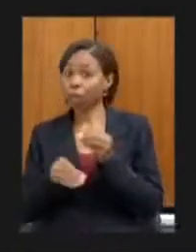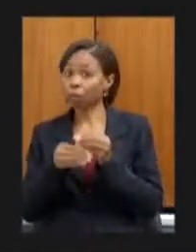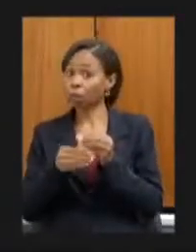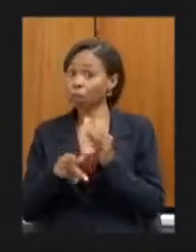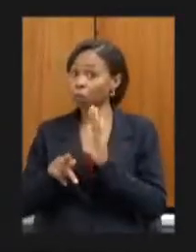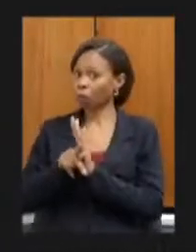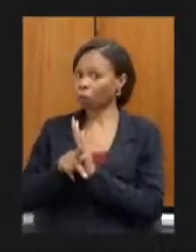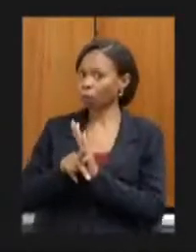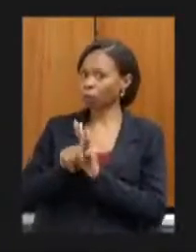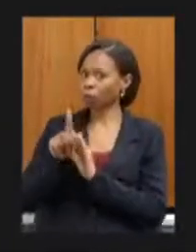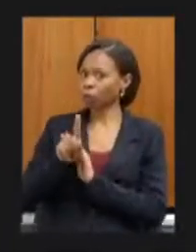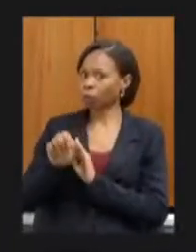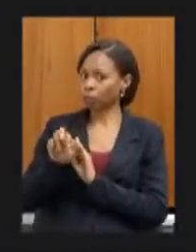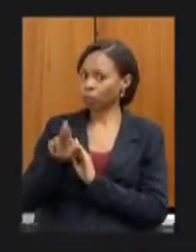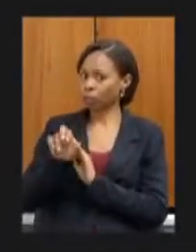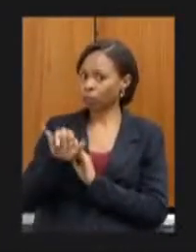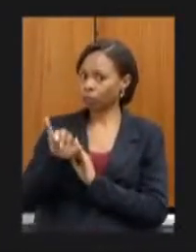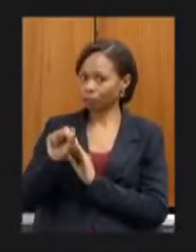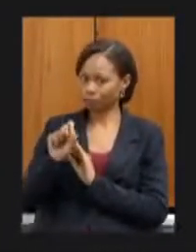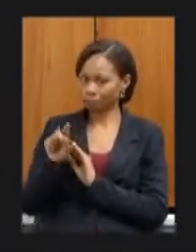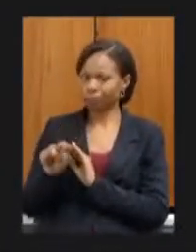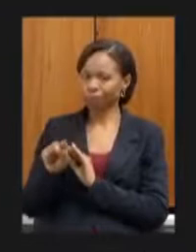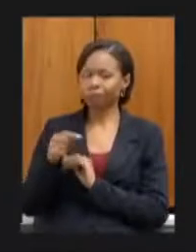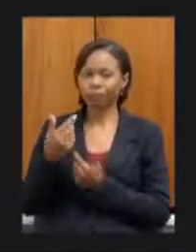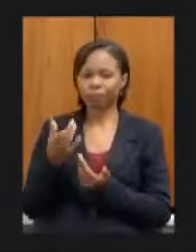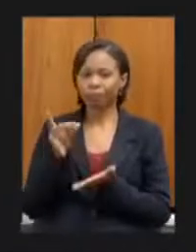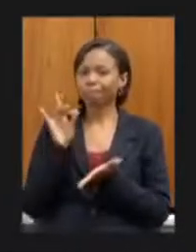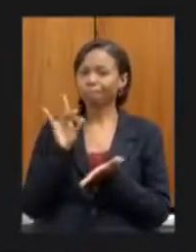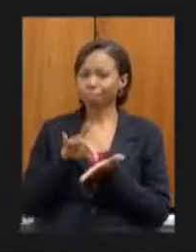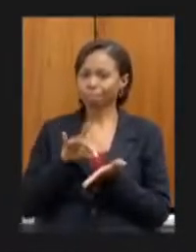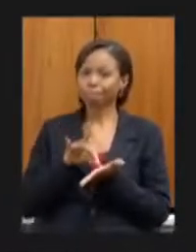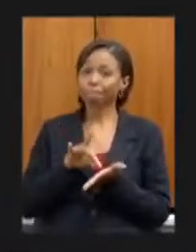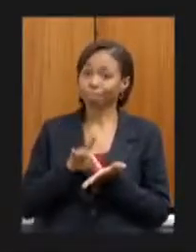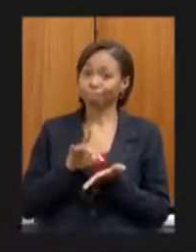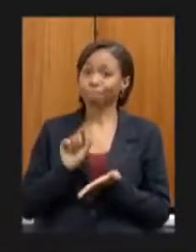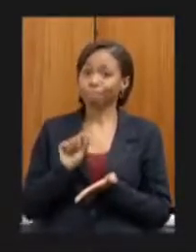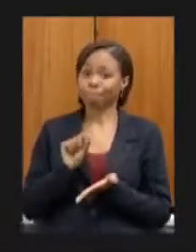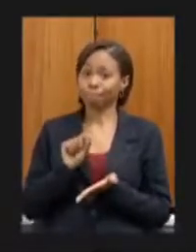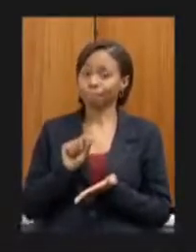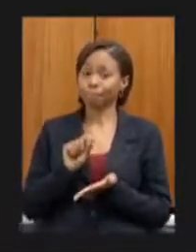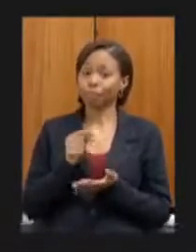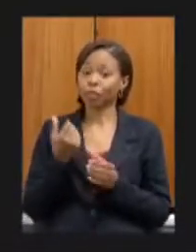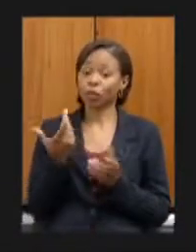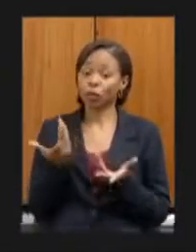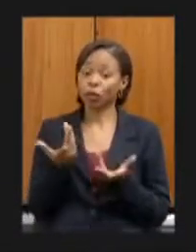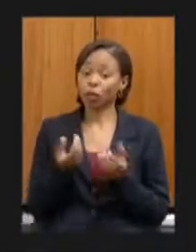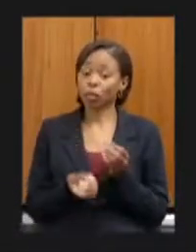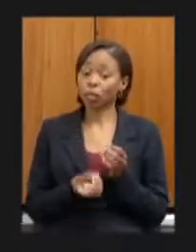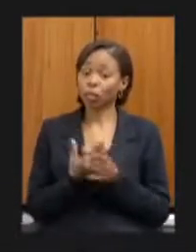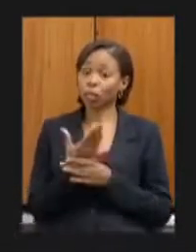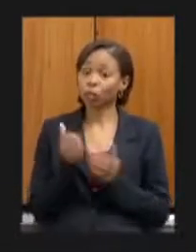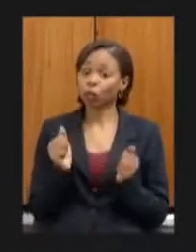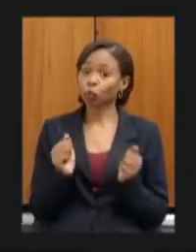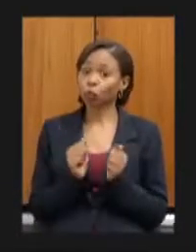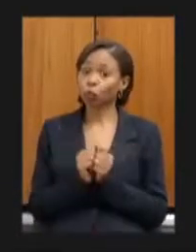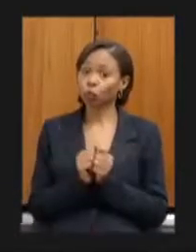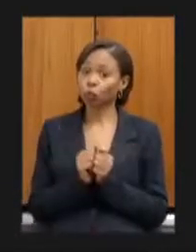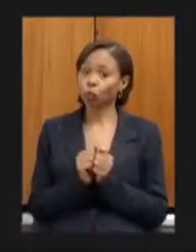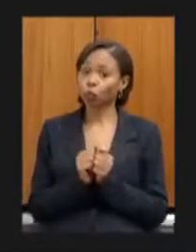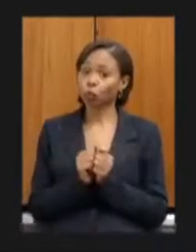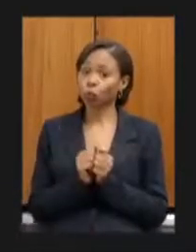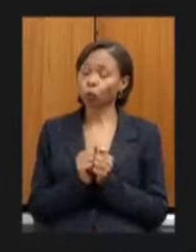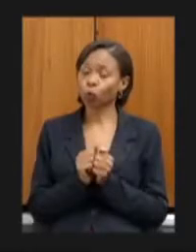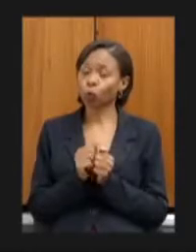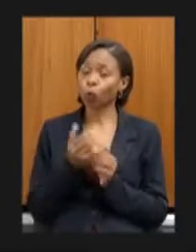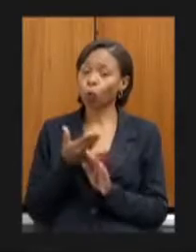Reis e a bem da verdade foi construída junto com o seu antecessor o